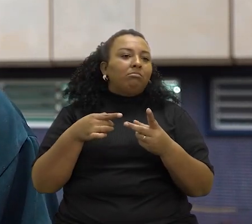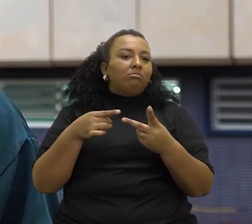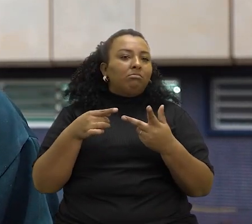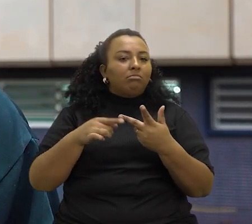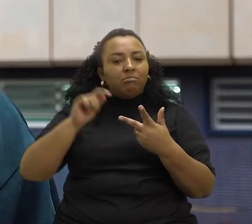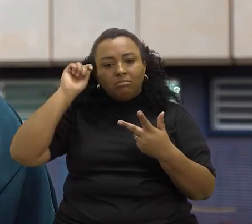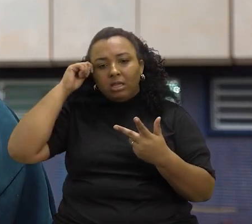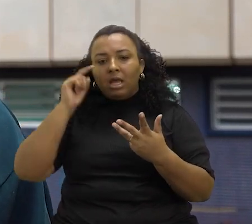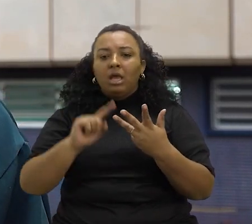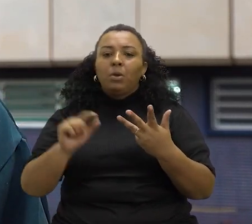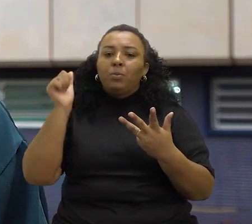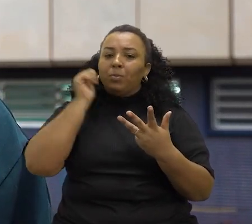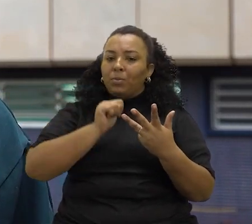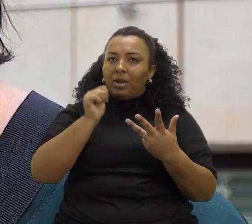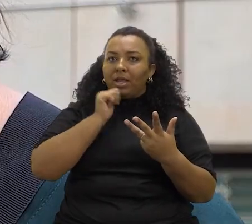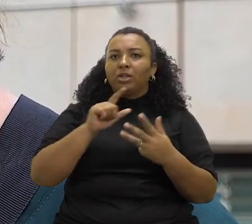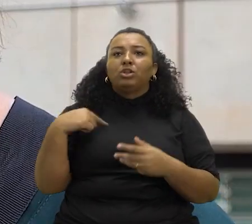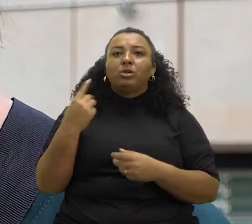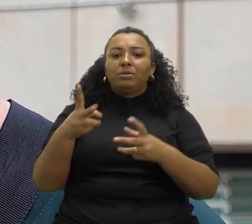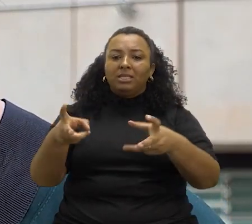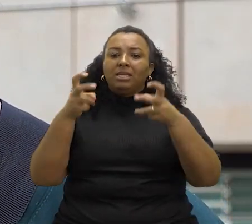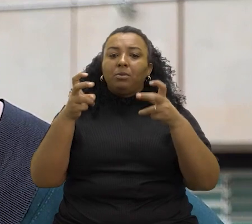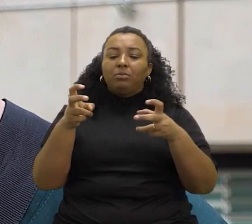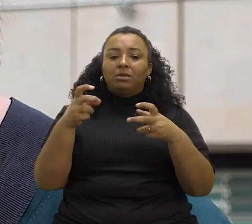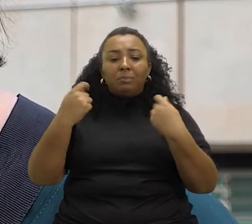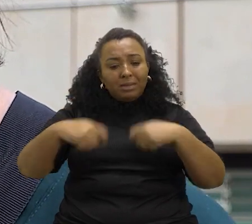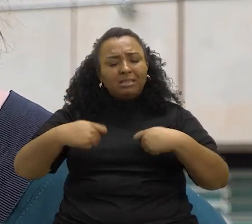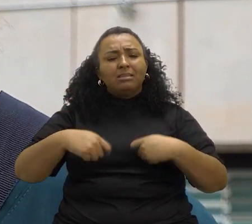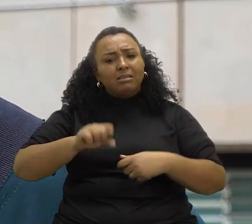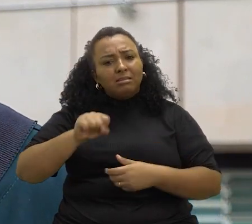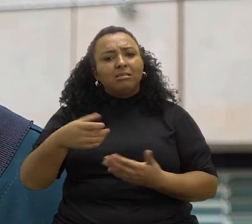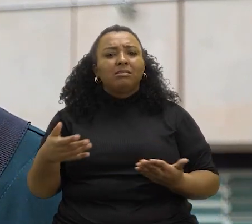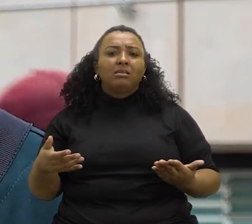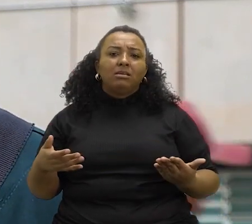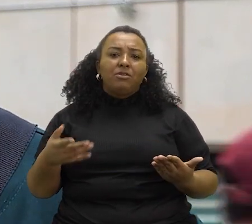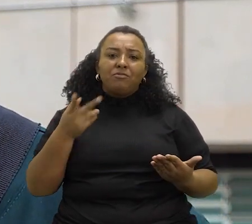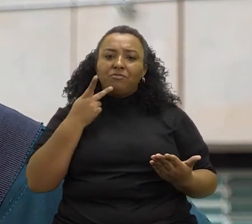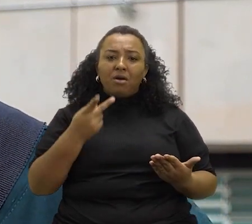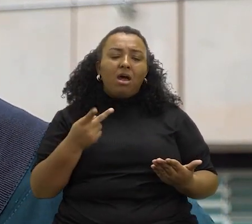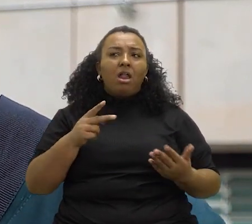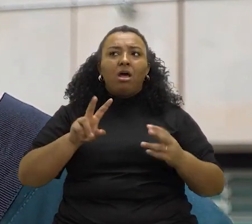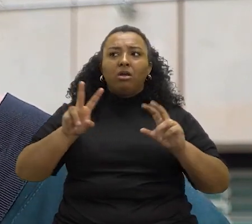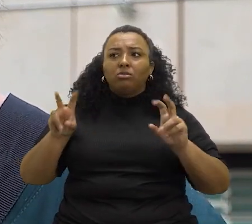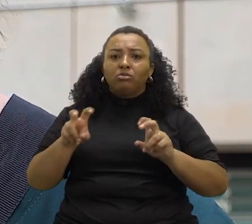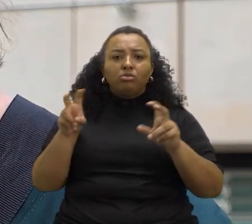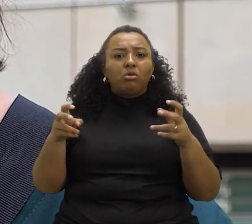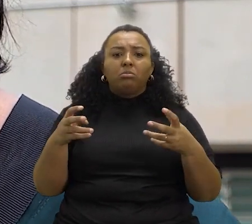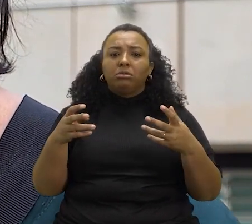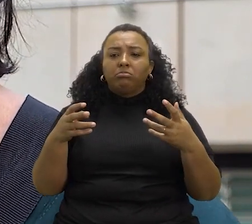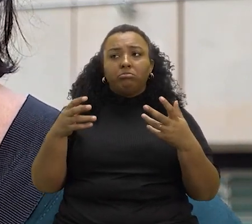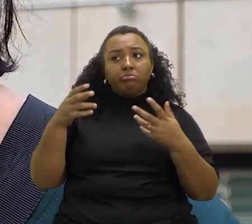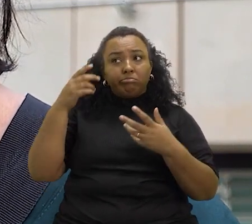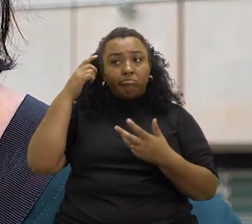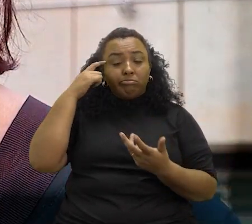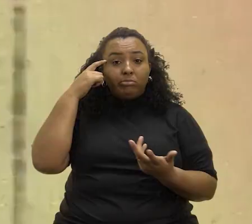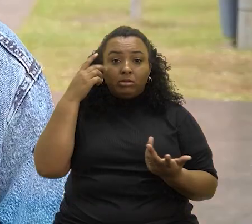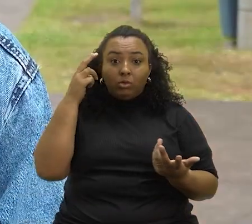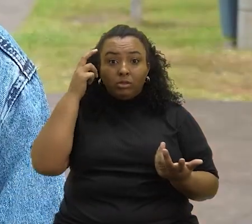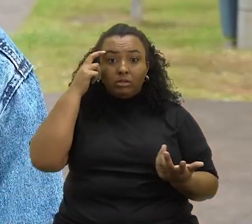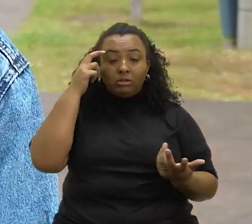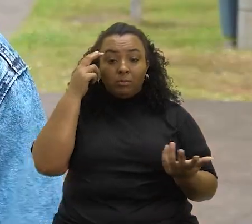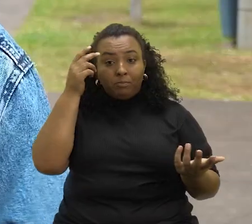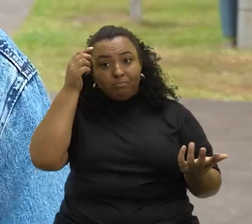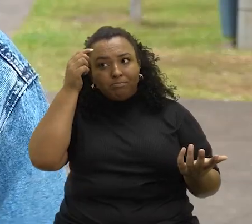mental, os negros, as mulheres, então a gente percebe essa necessidade de ter a questão de congregação das pessoas.